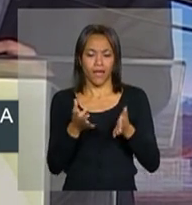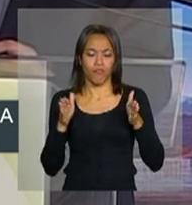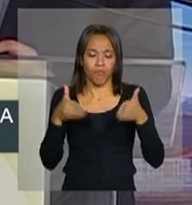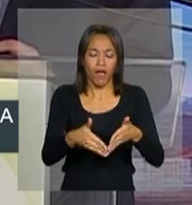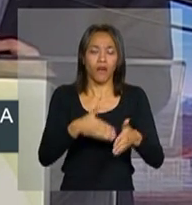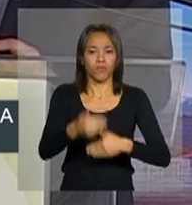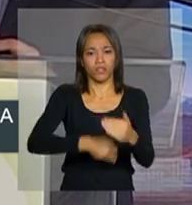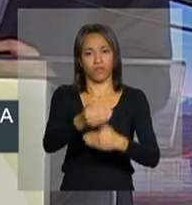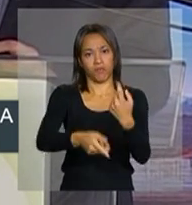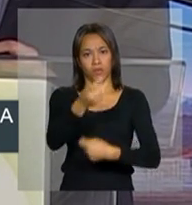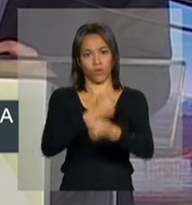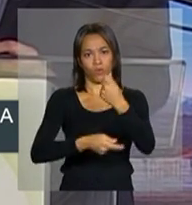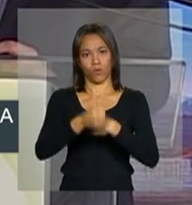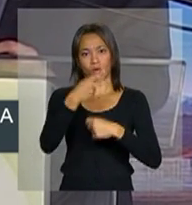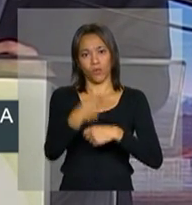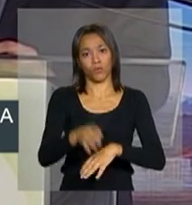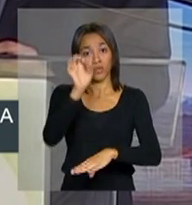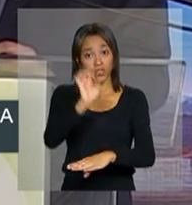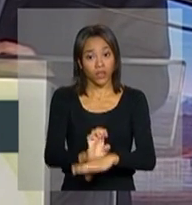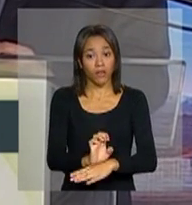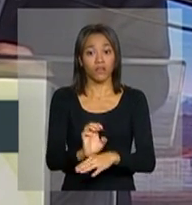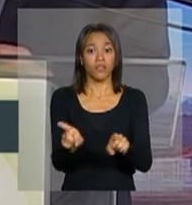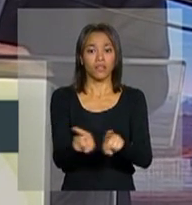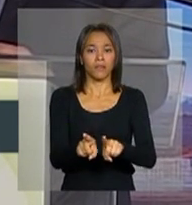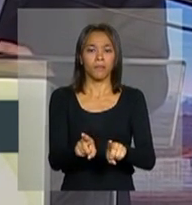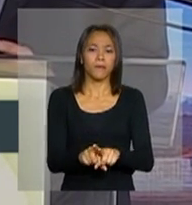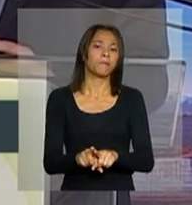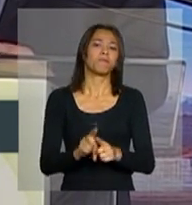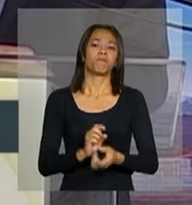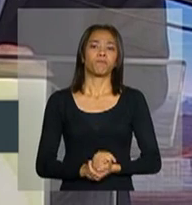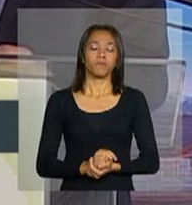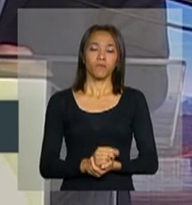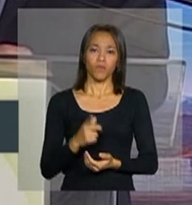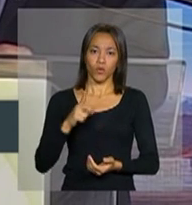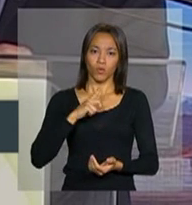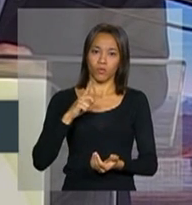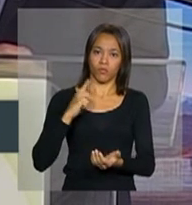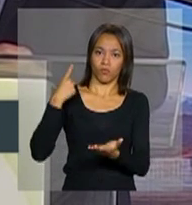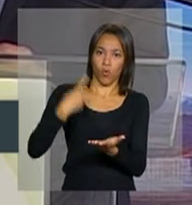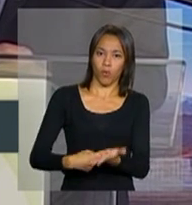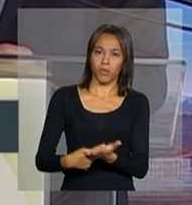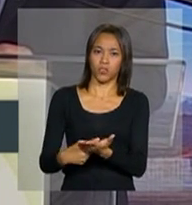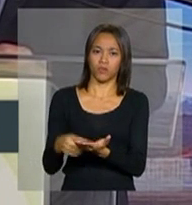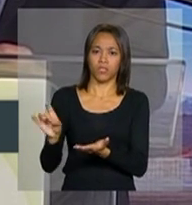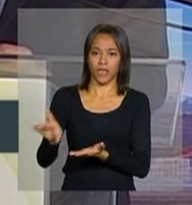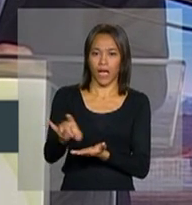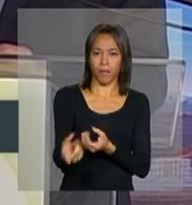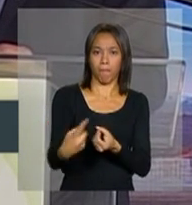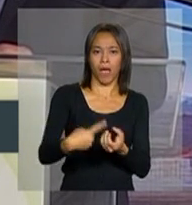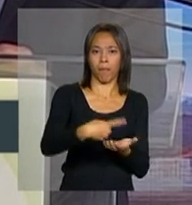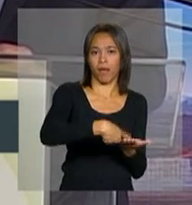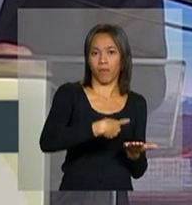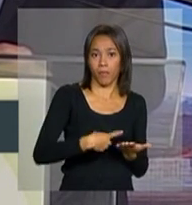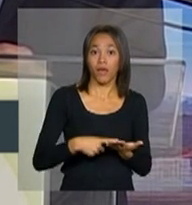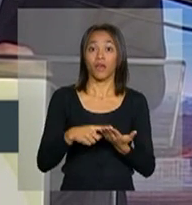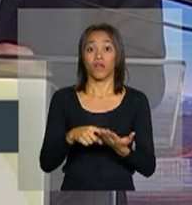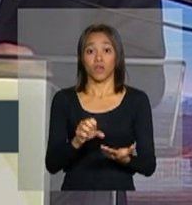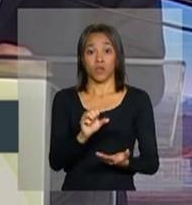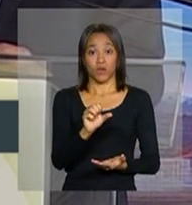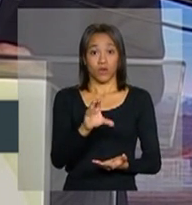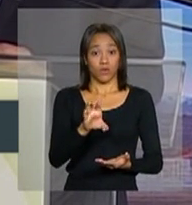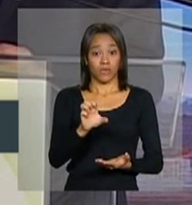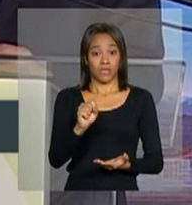do nosso Estado através do termo de compromisso mútuo o SESTE criou as condições